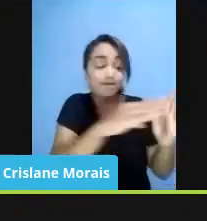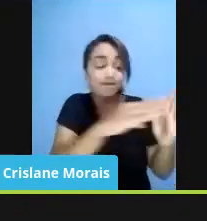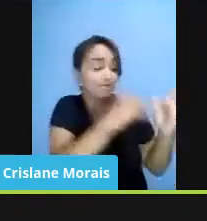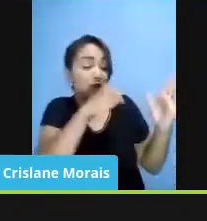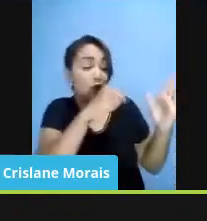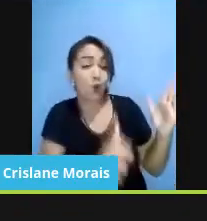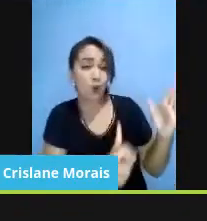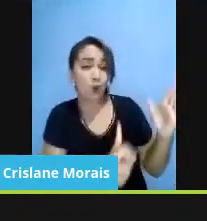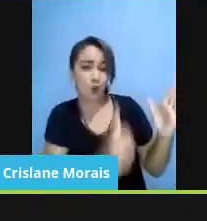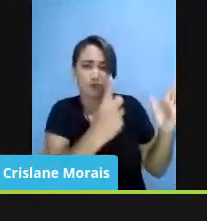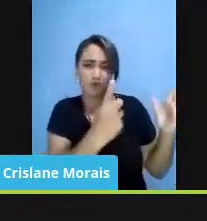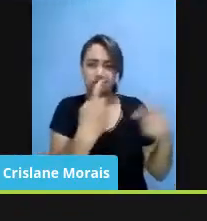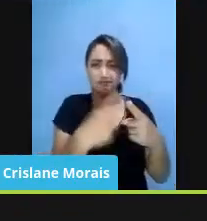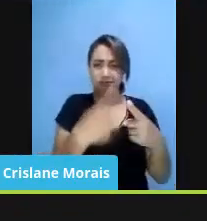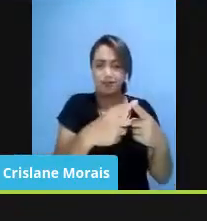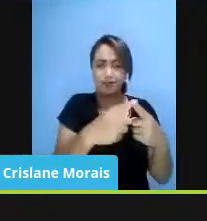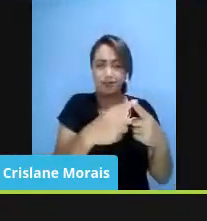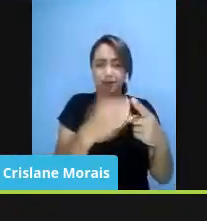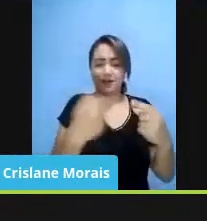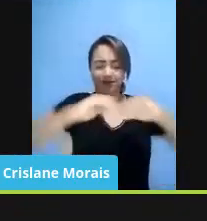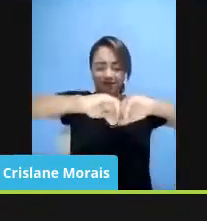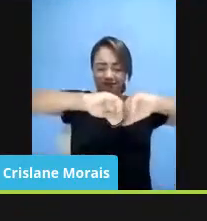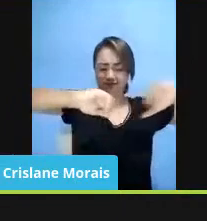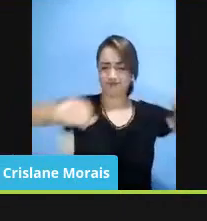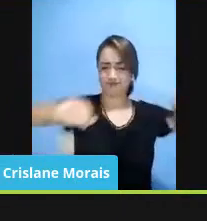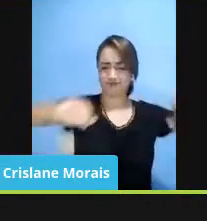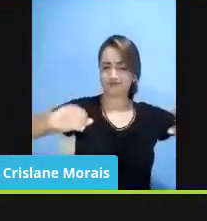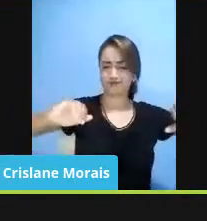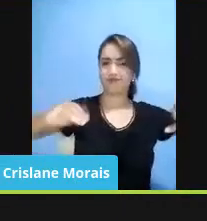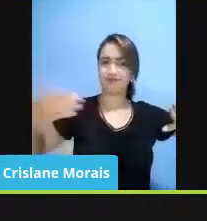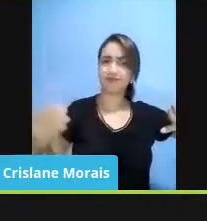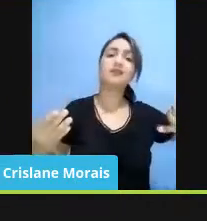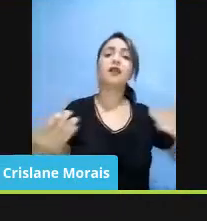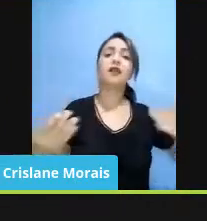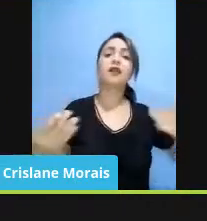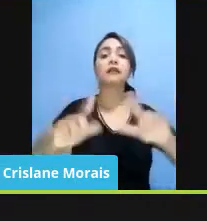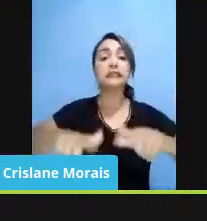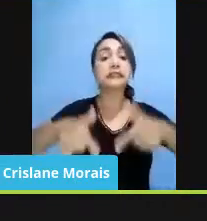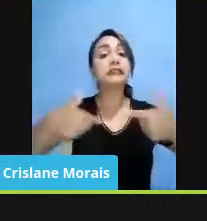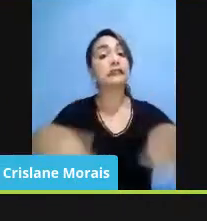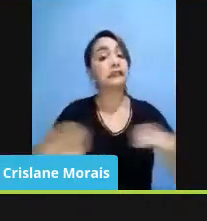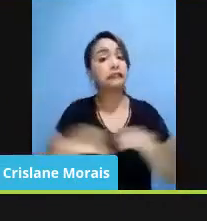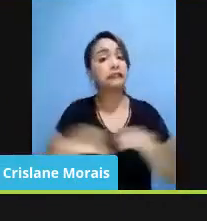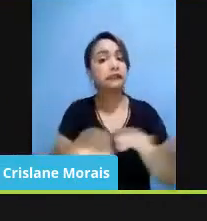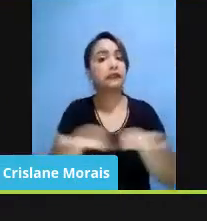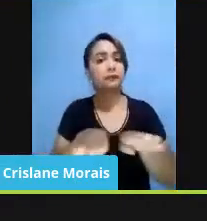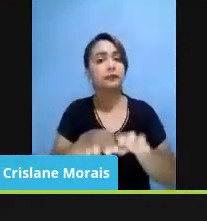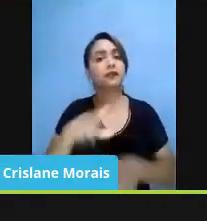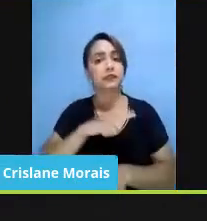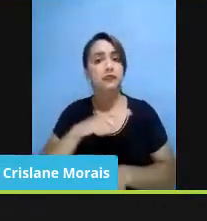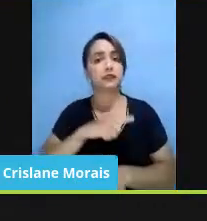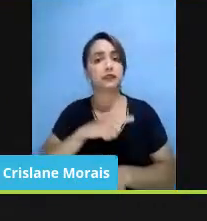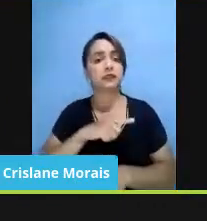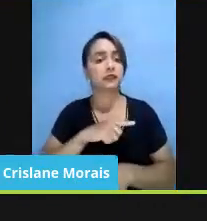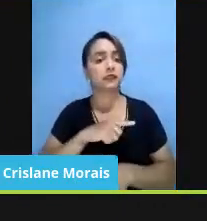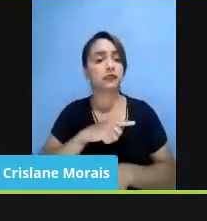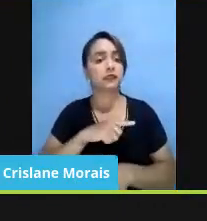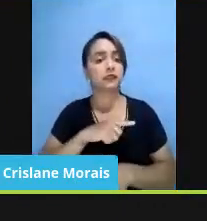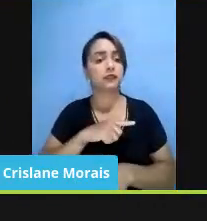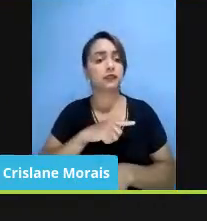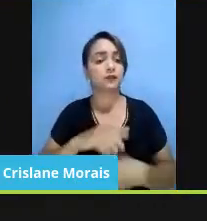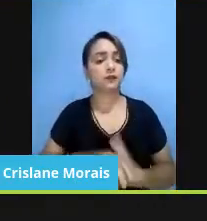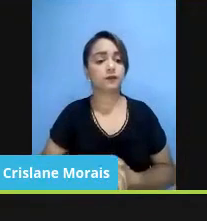quem tem que ficar diverso é a escola. E, nessa luta, também estive no Supremo Tribunal Federal, a respeito de uma lei,